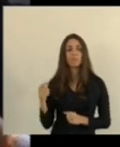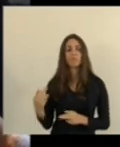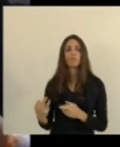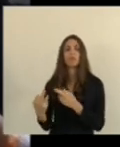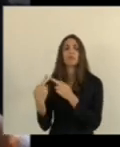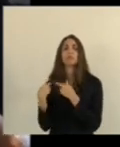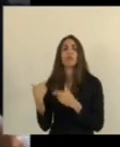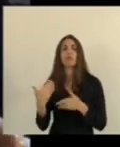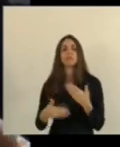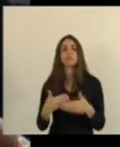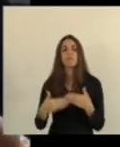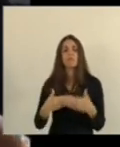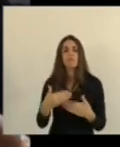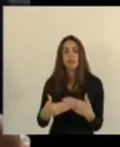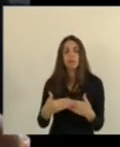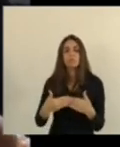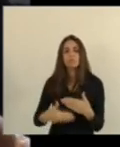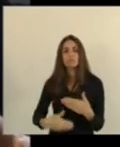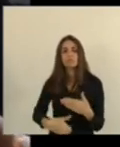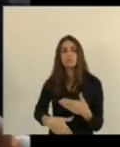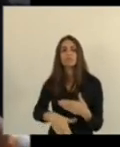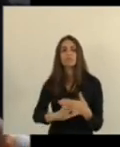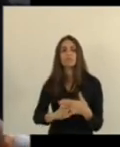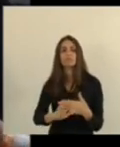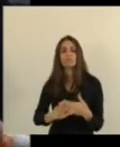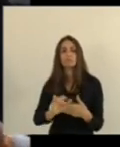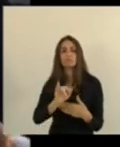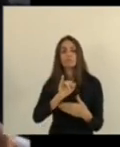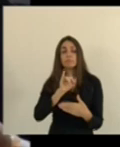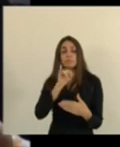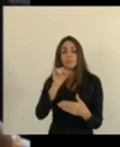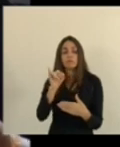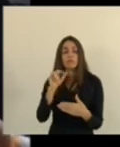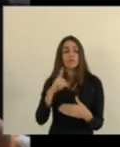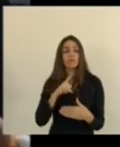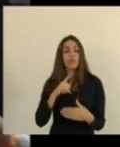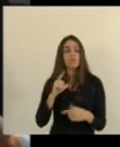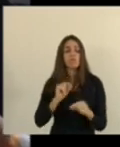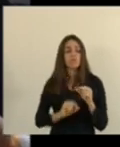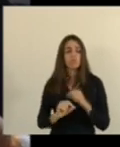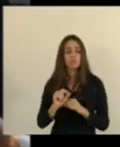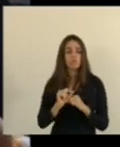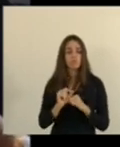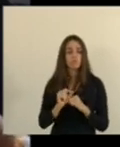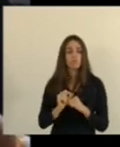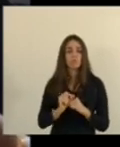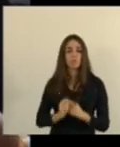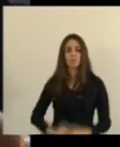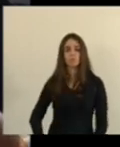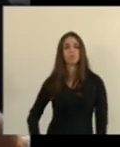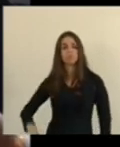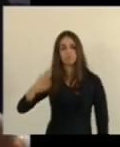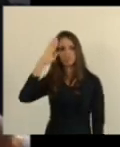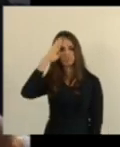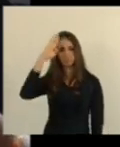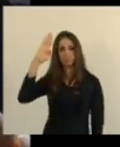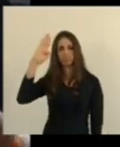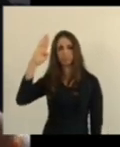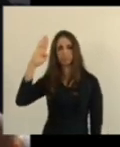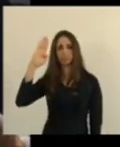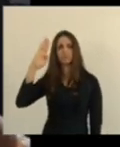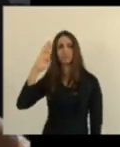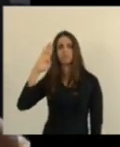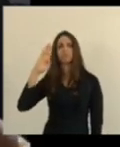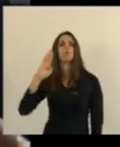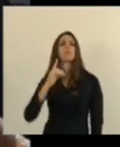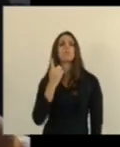e teria desenvolvido se não tivéssemos tido a ditadura militar, o golpe